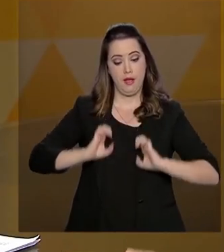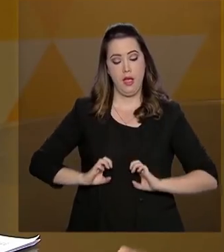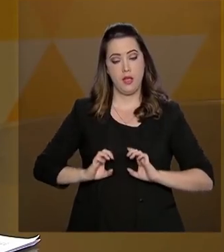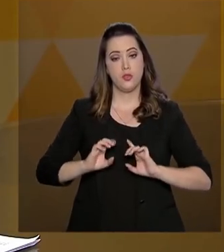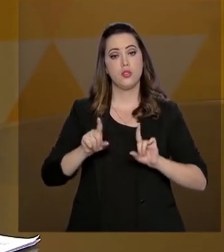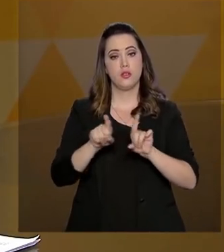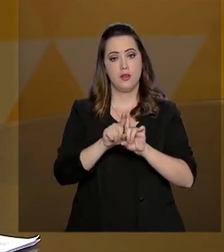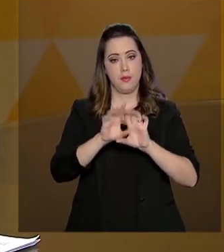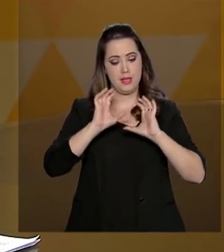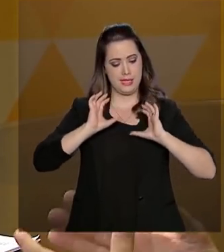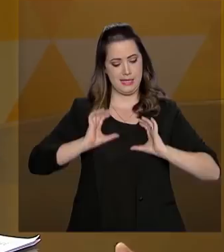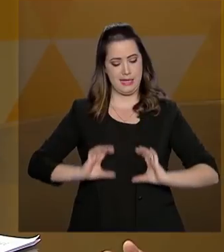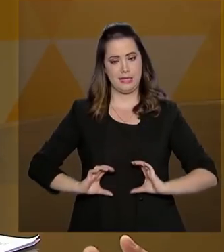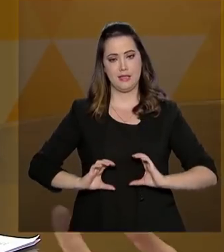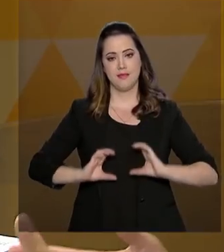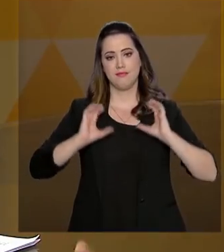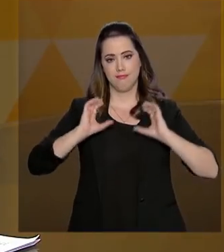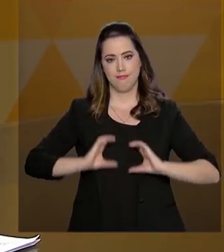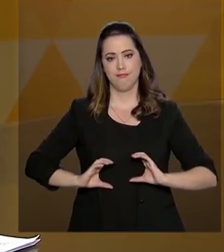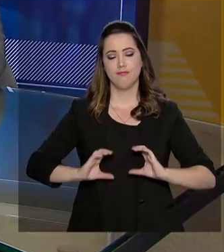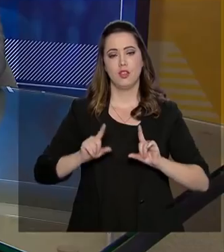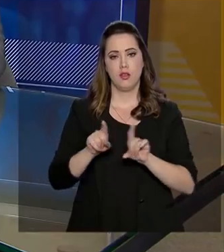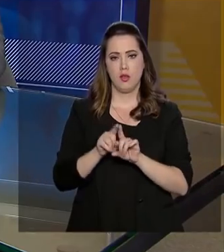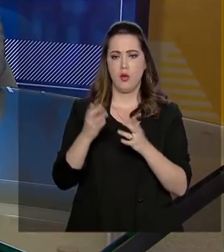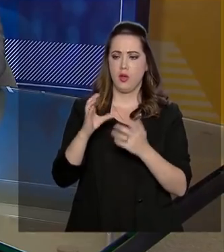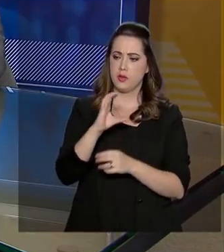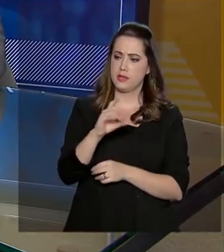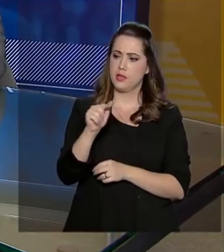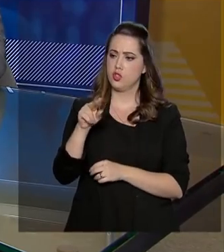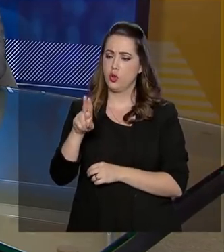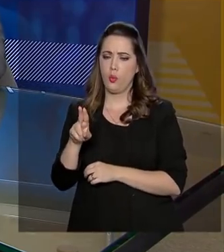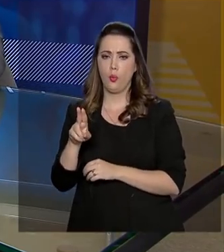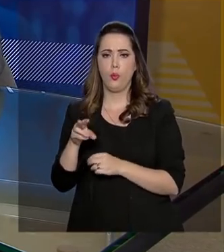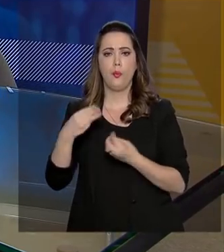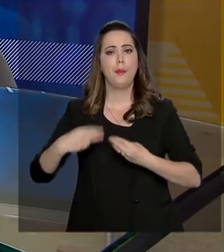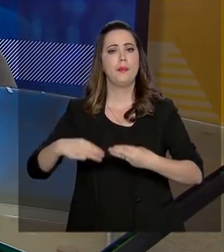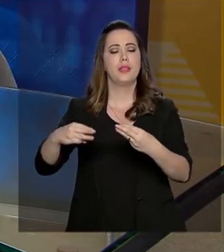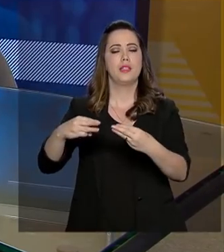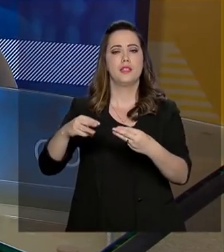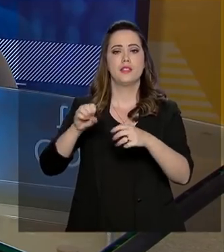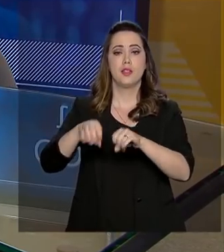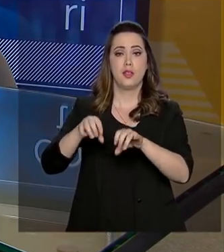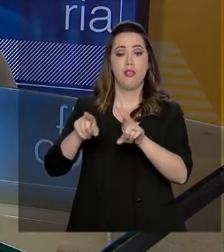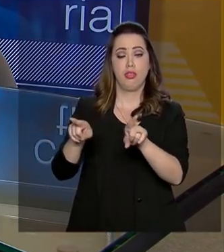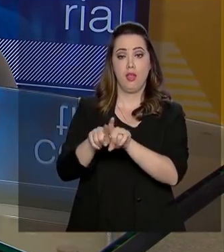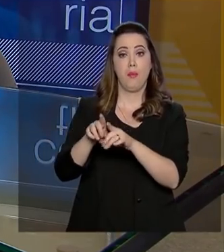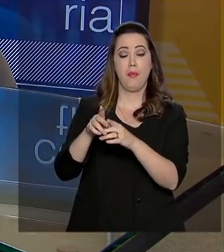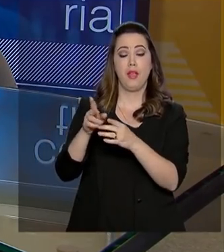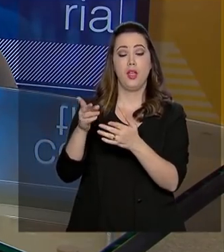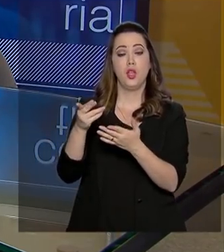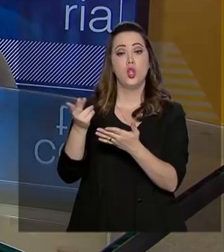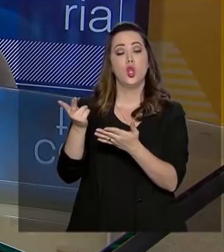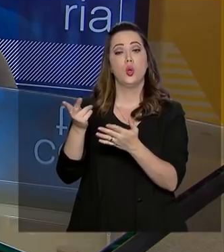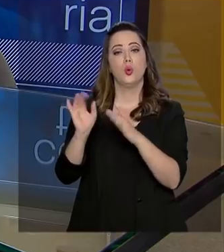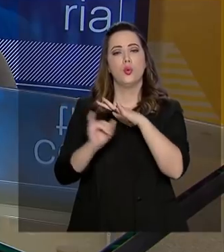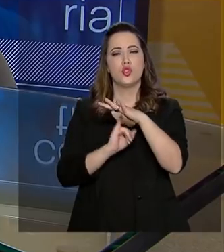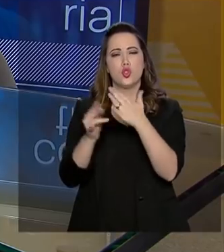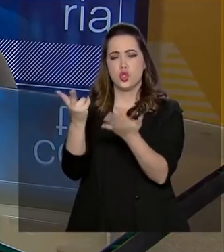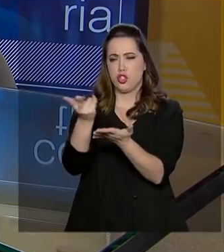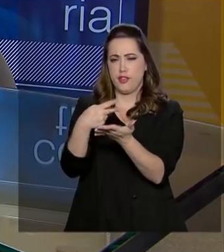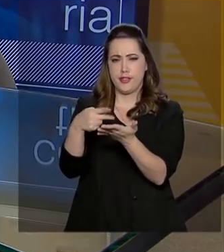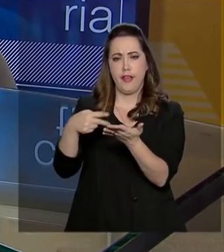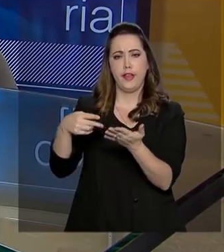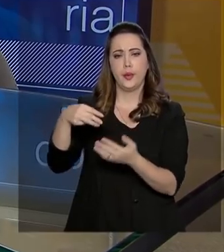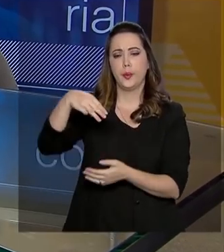É uma parceria agora, CGU, o Ministério da Educação e também o Instituto Maurício de Souza, onde a gente produz um material